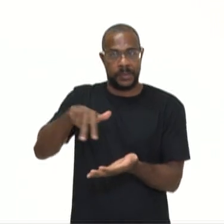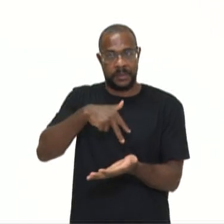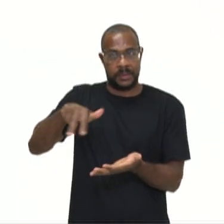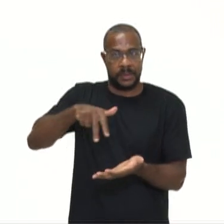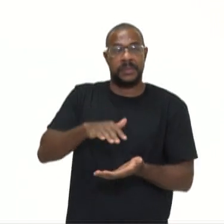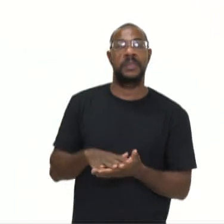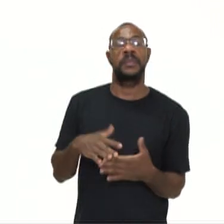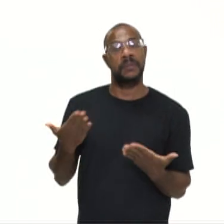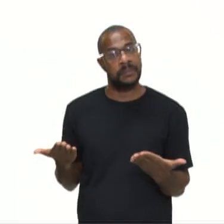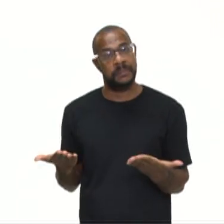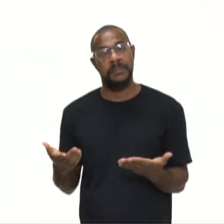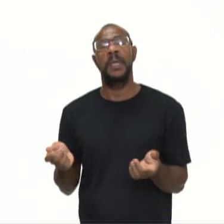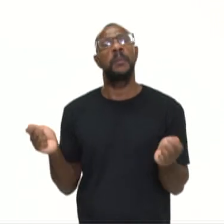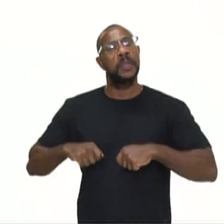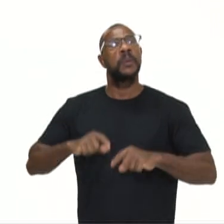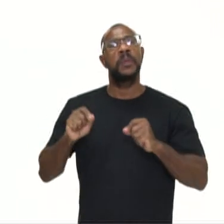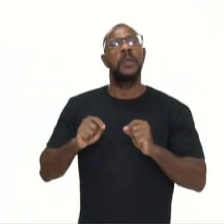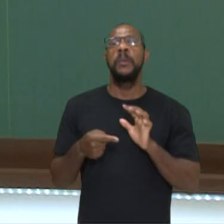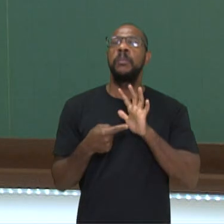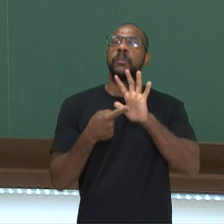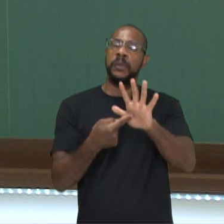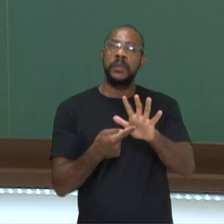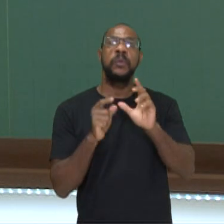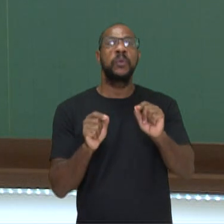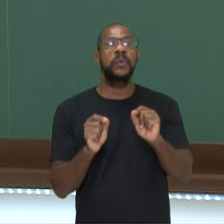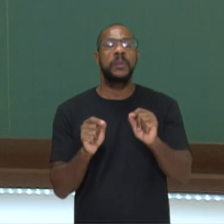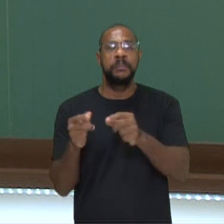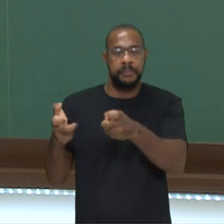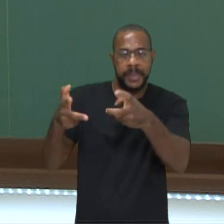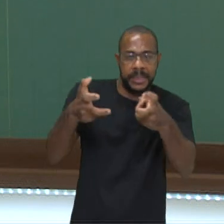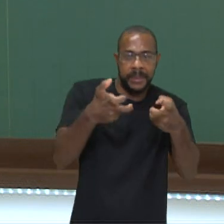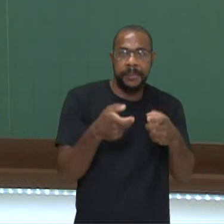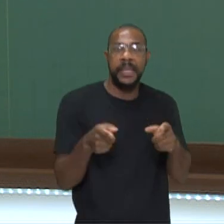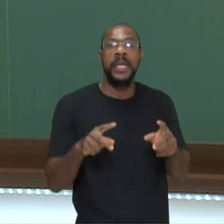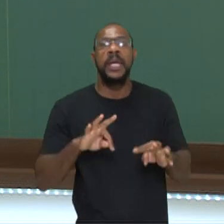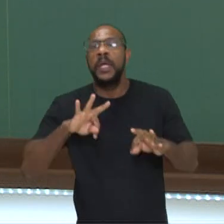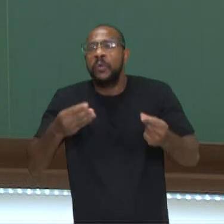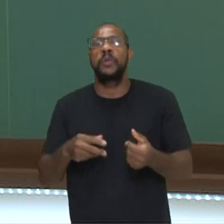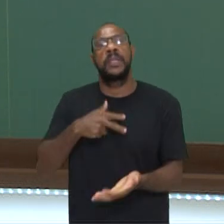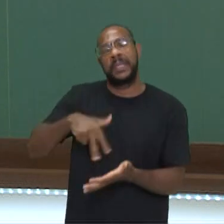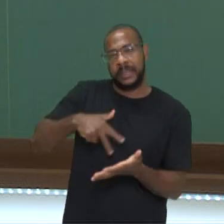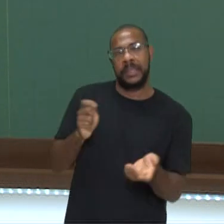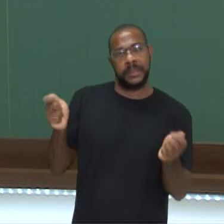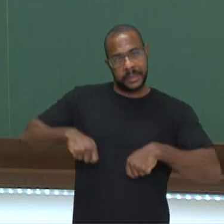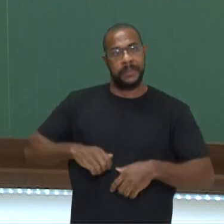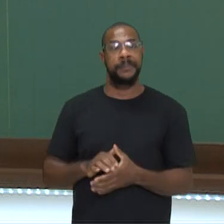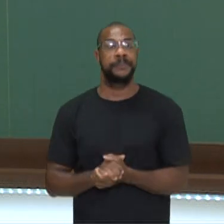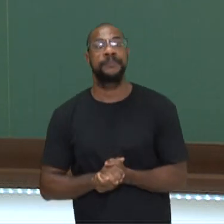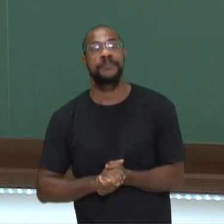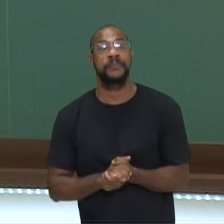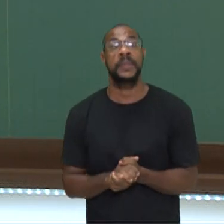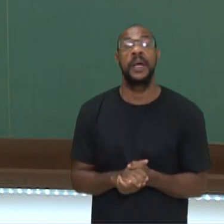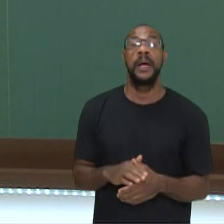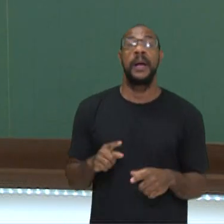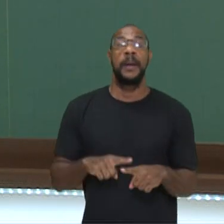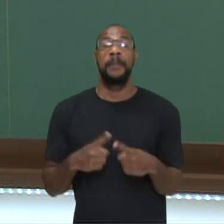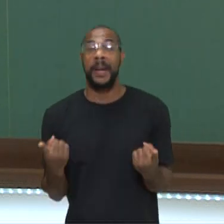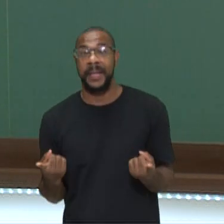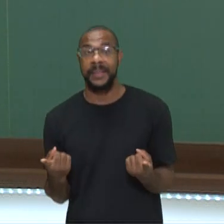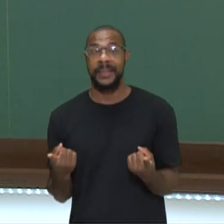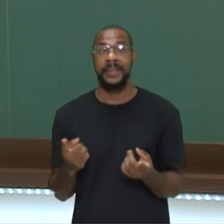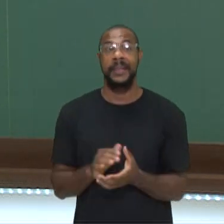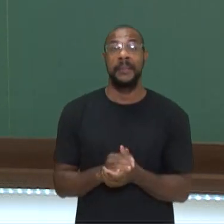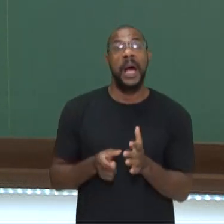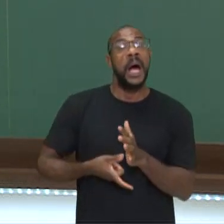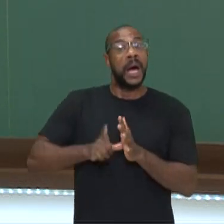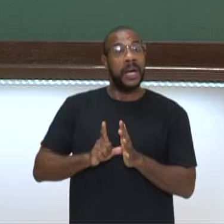criativas, mas nós podemos identificá-los, na verdade, em todas as danças. Mas, para a gente começar a nossa conversa, eu